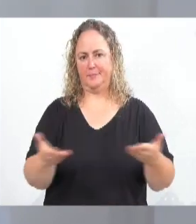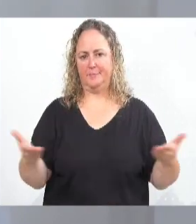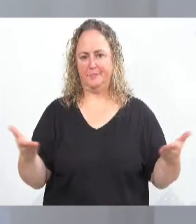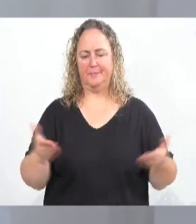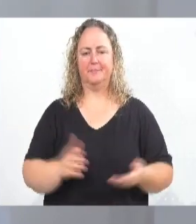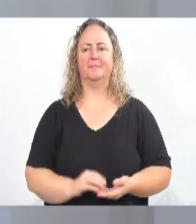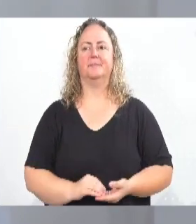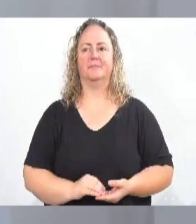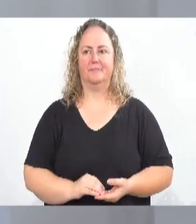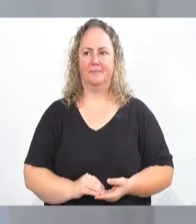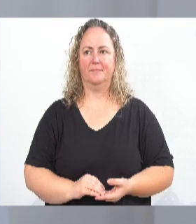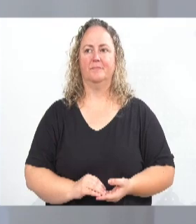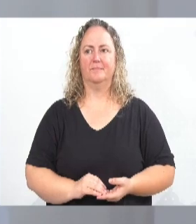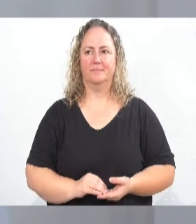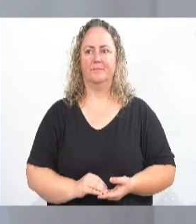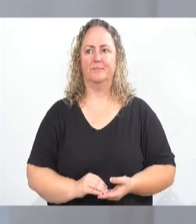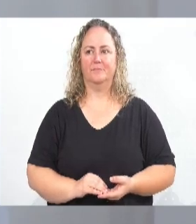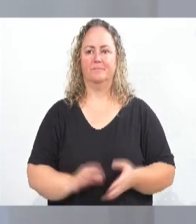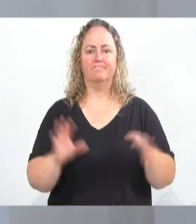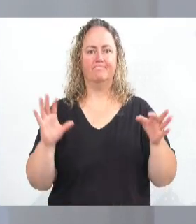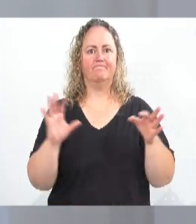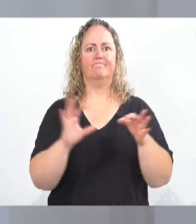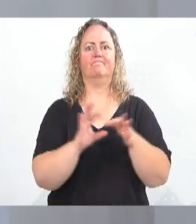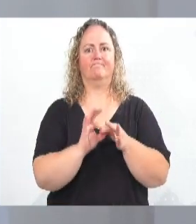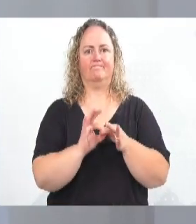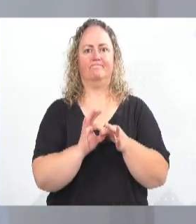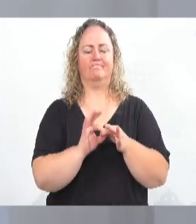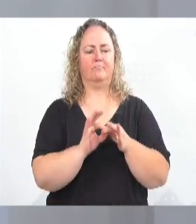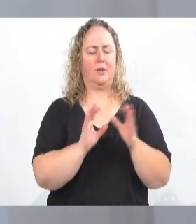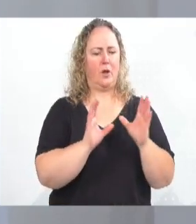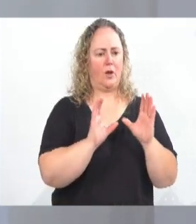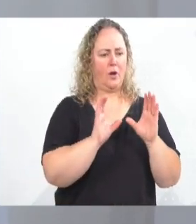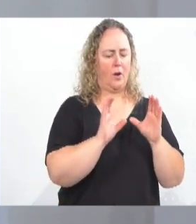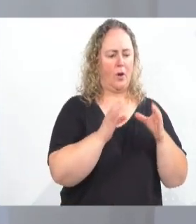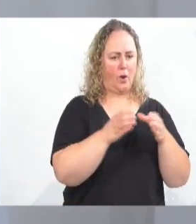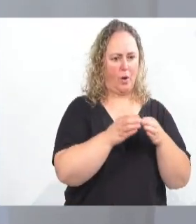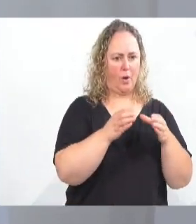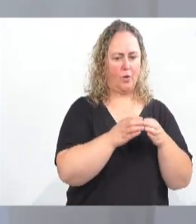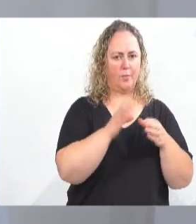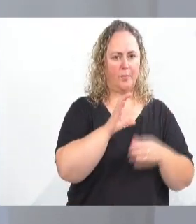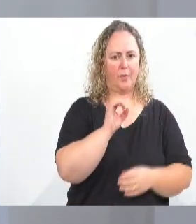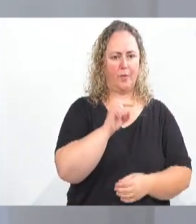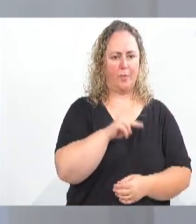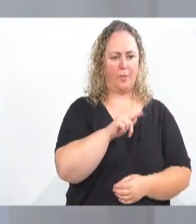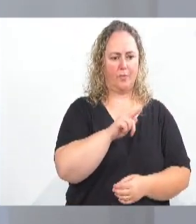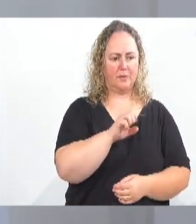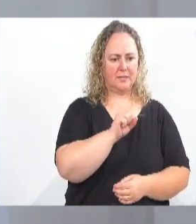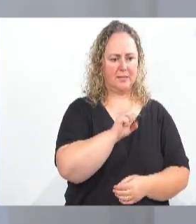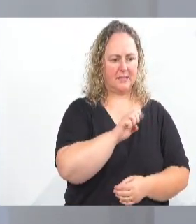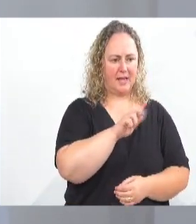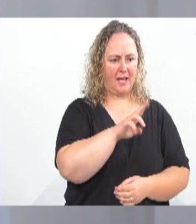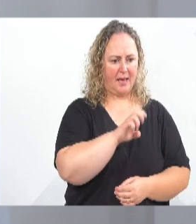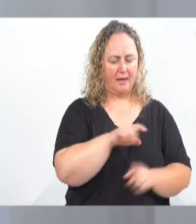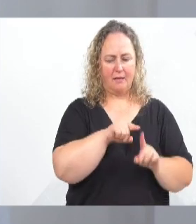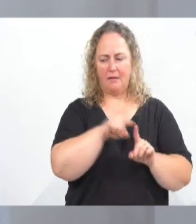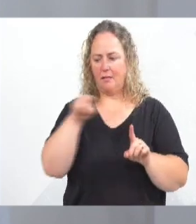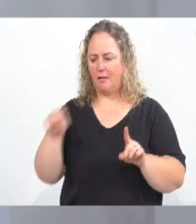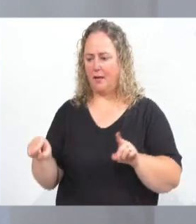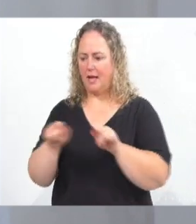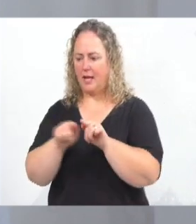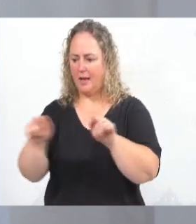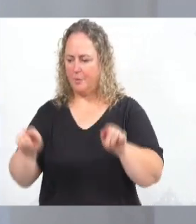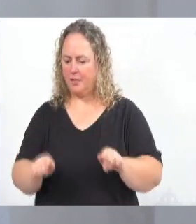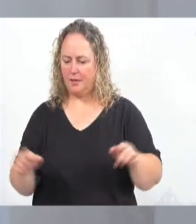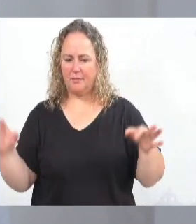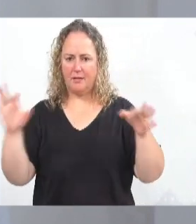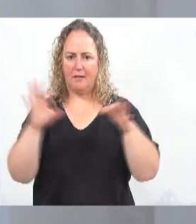esse laço entre CONSEG e o nosso gabinete, é importante que o nosso gabinete, os 15 parlamentares, é importante essa